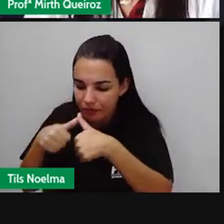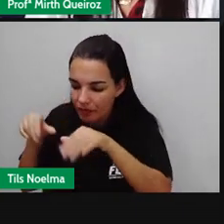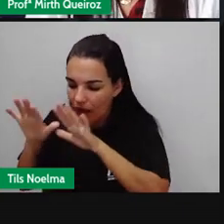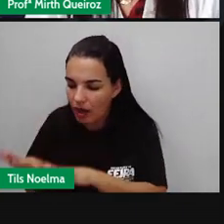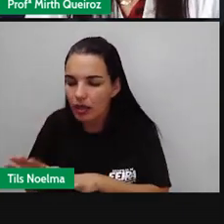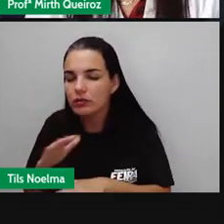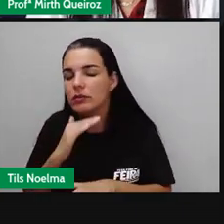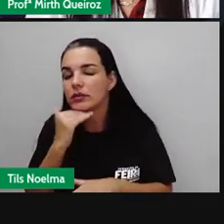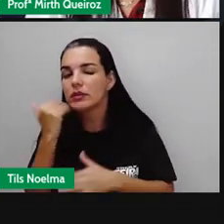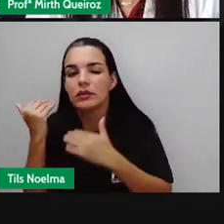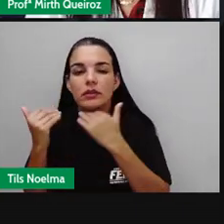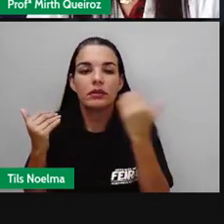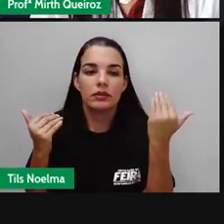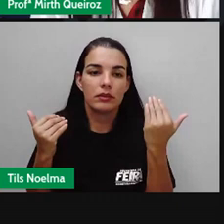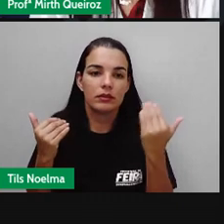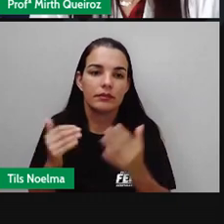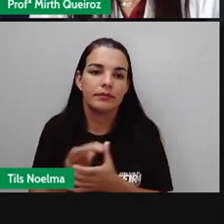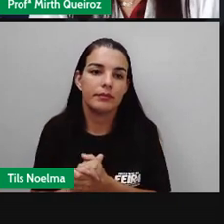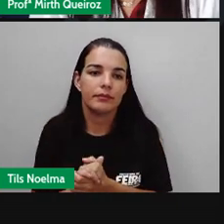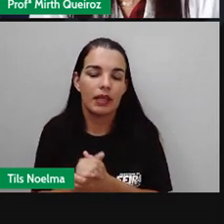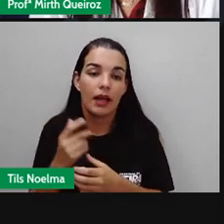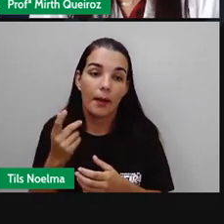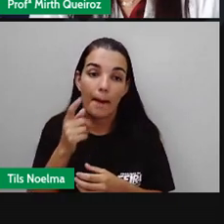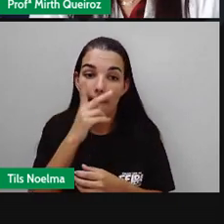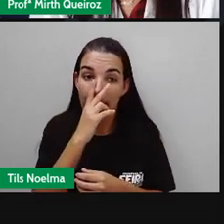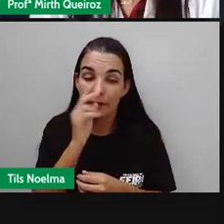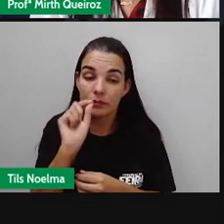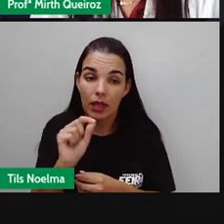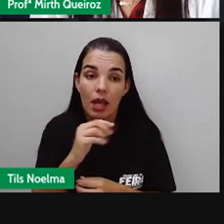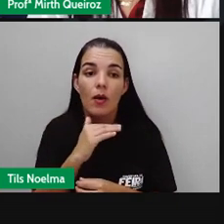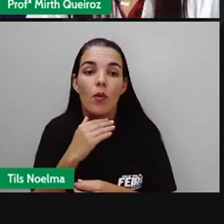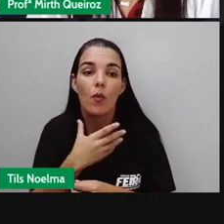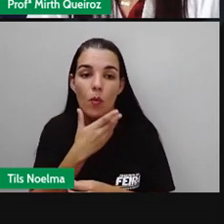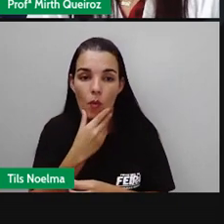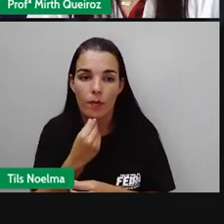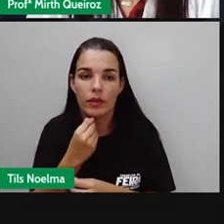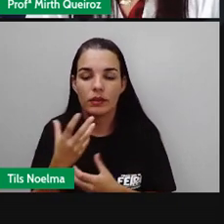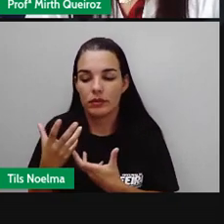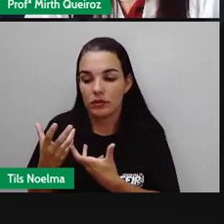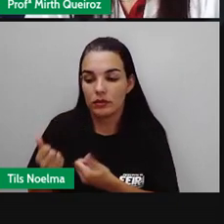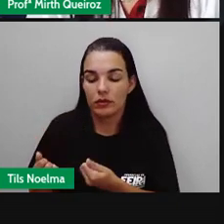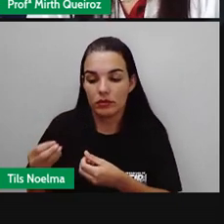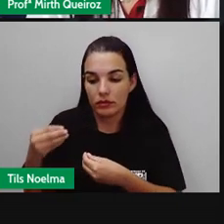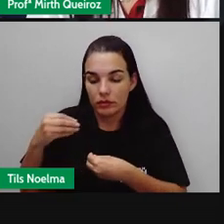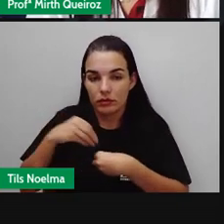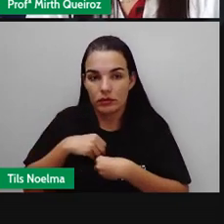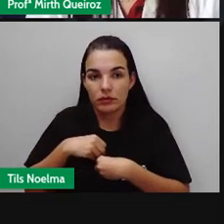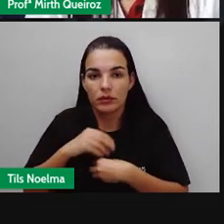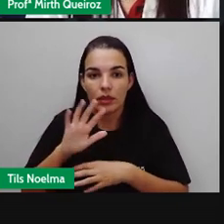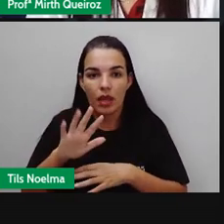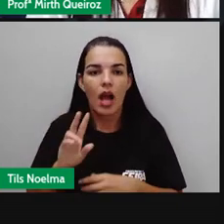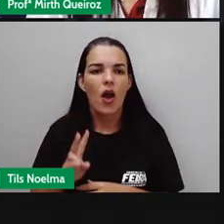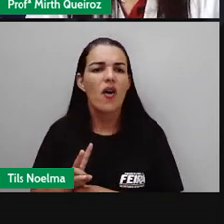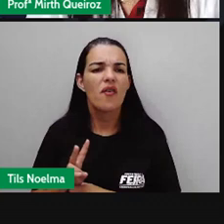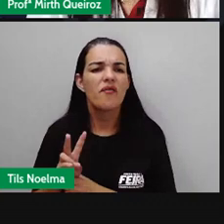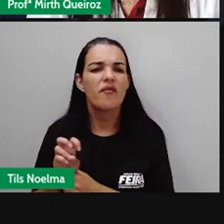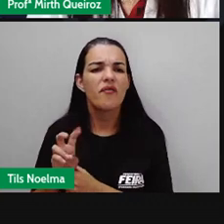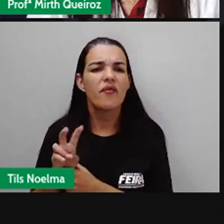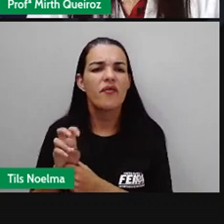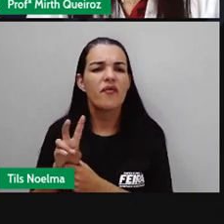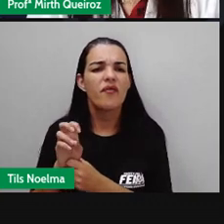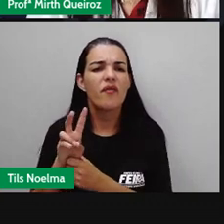eventualmente será o homem, causando algum tipo de doença. Os vírus, eles são